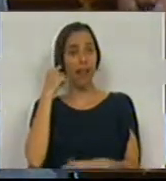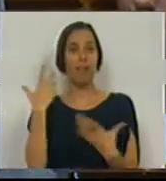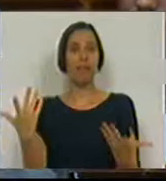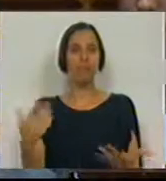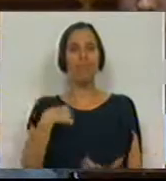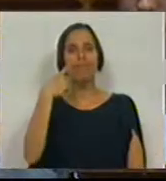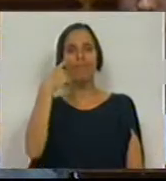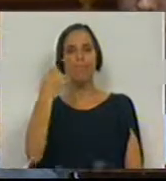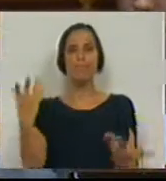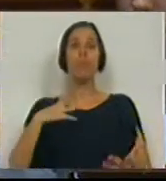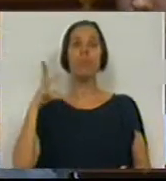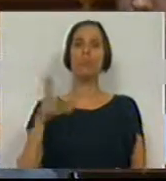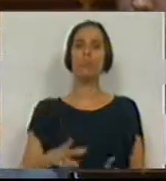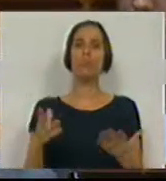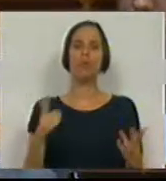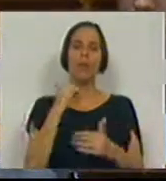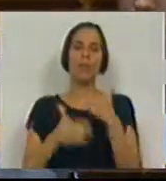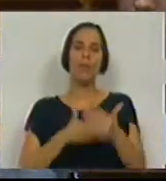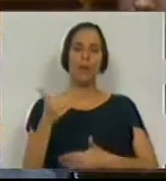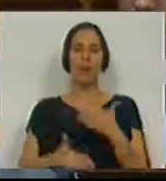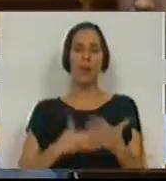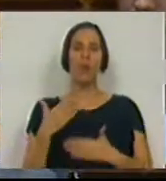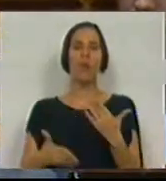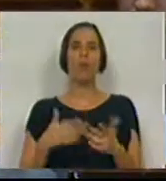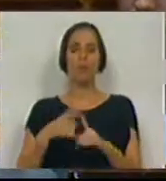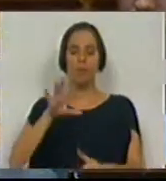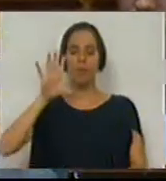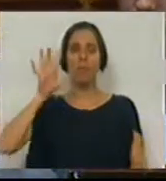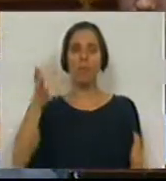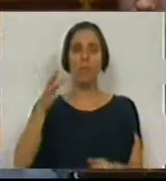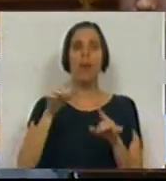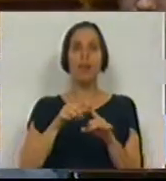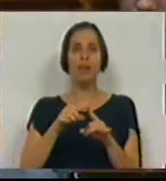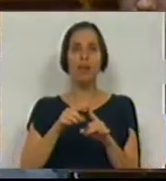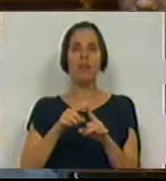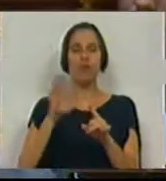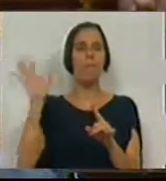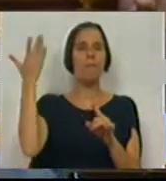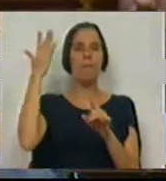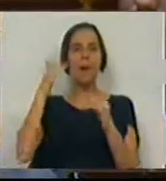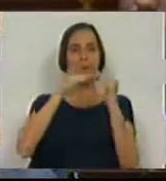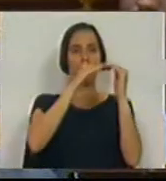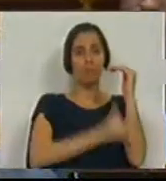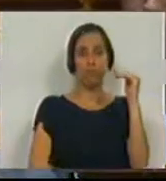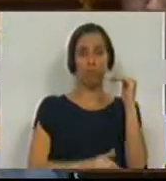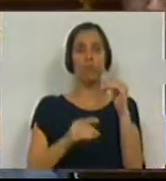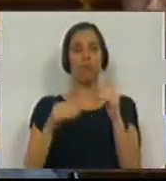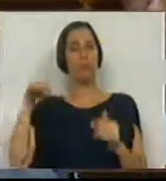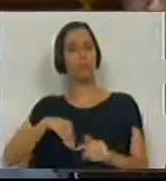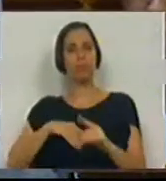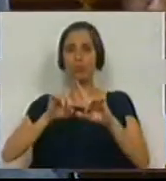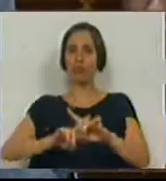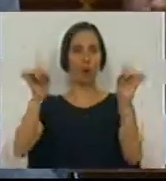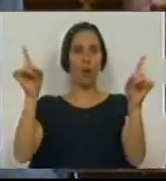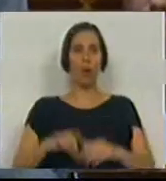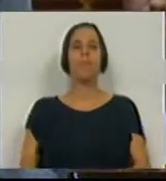constatamos que Portugal continua a ser um dos países com maior desigualdade salarial.